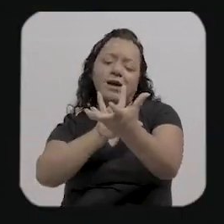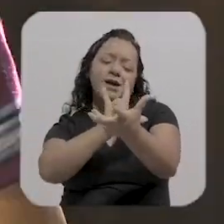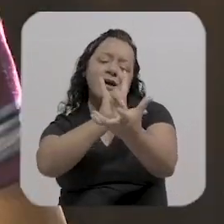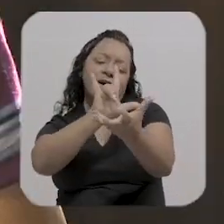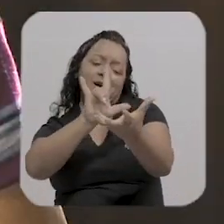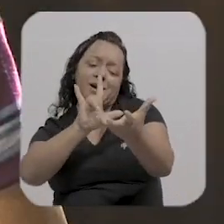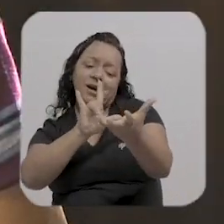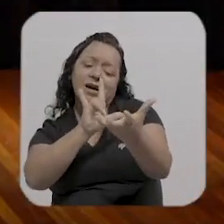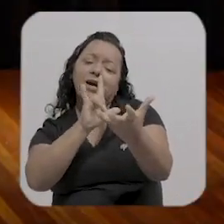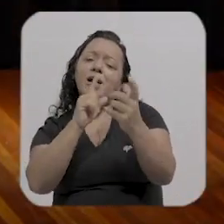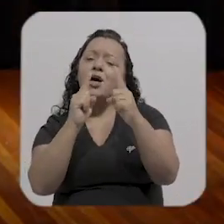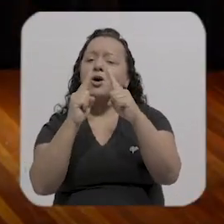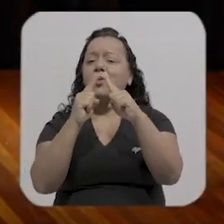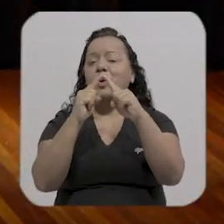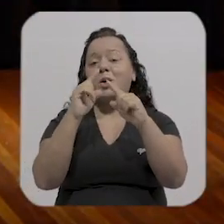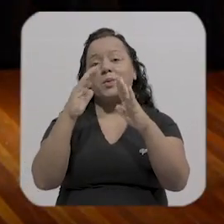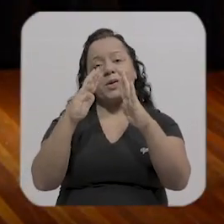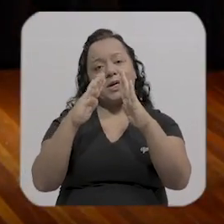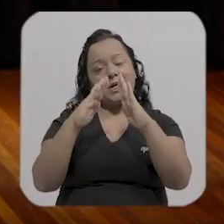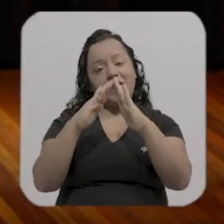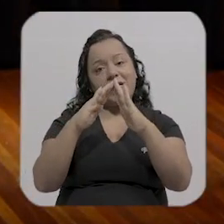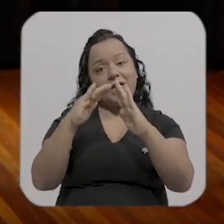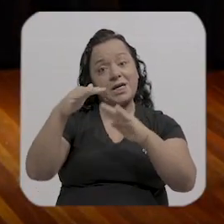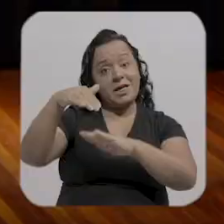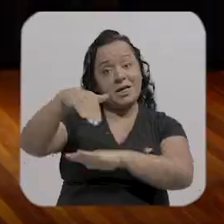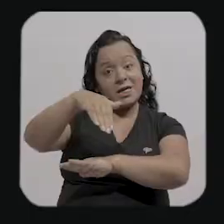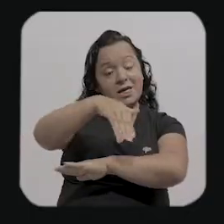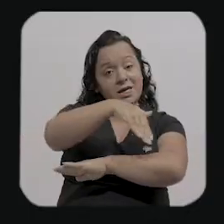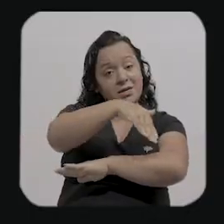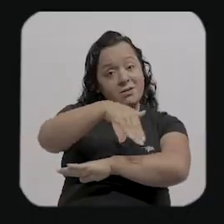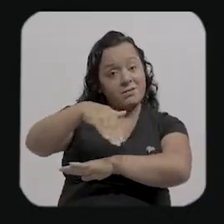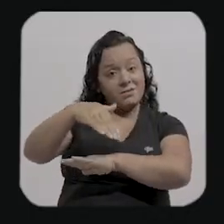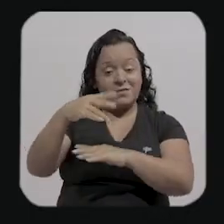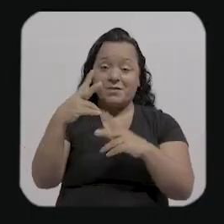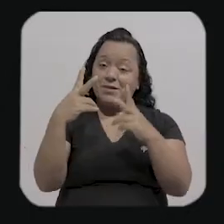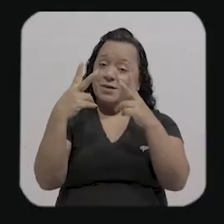como uma cama esse é Eliseu Braga